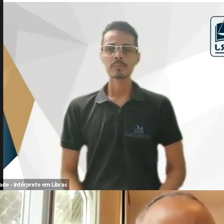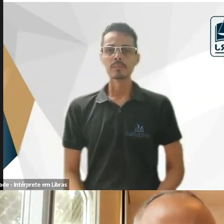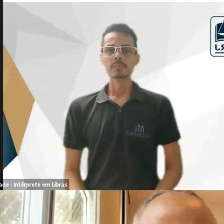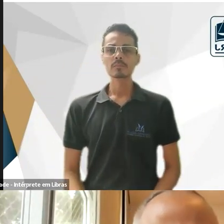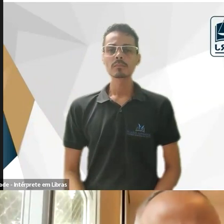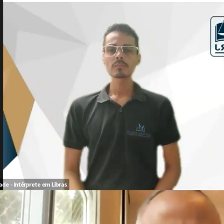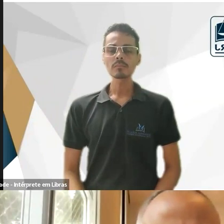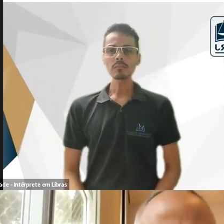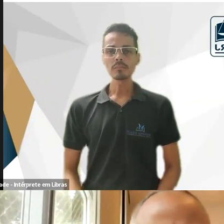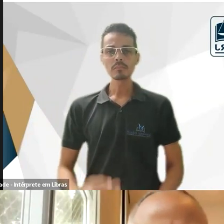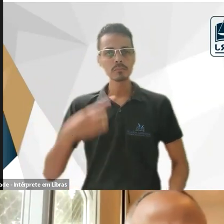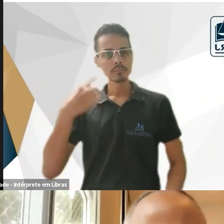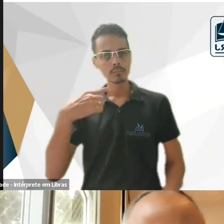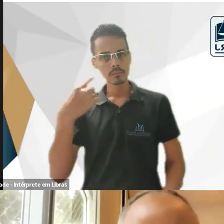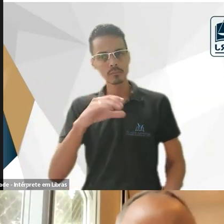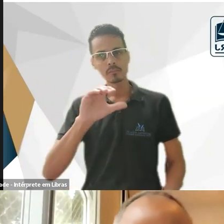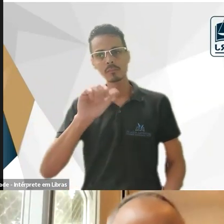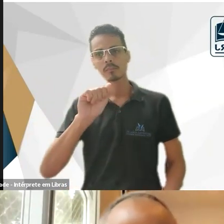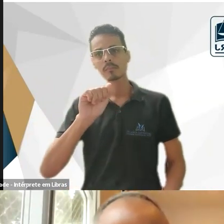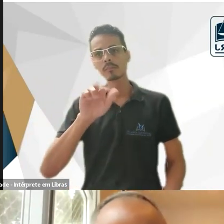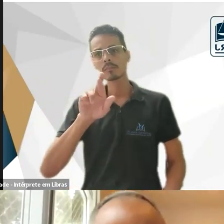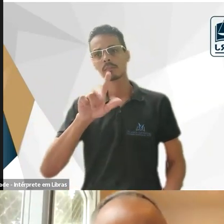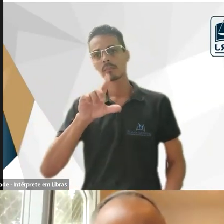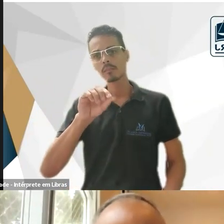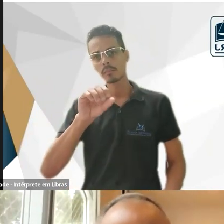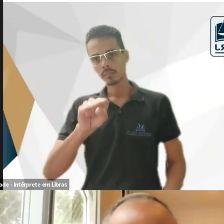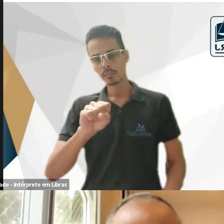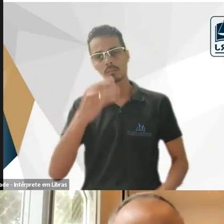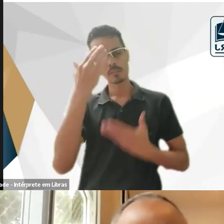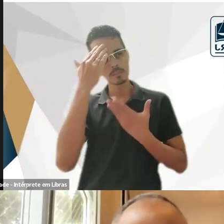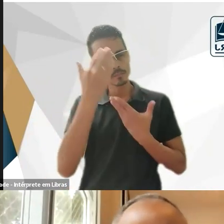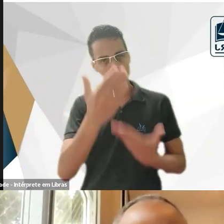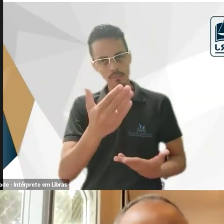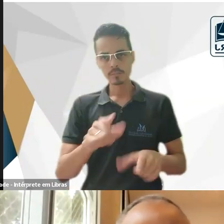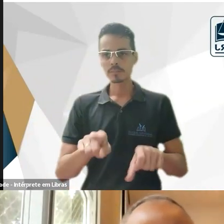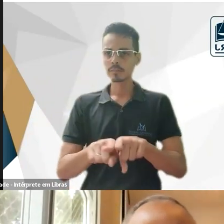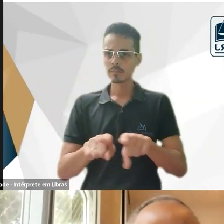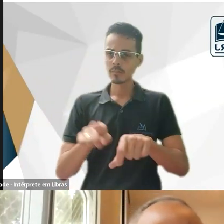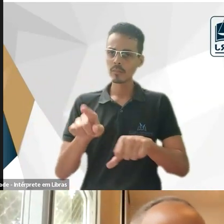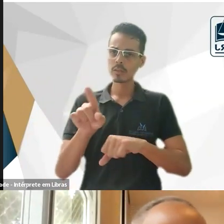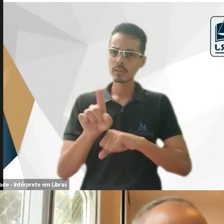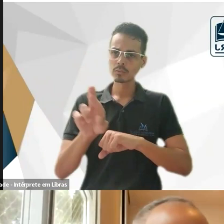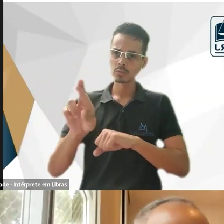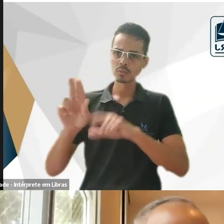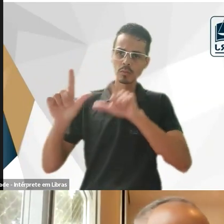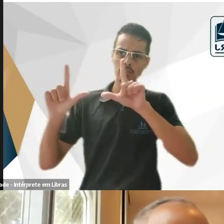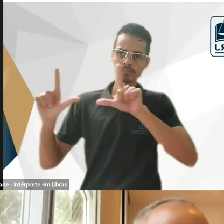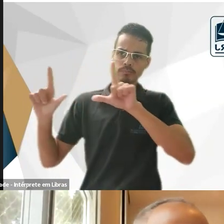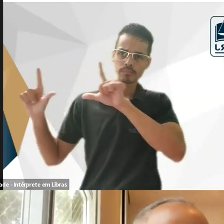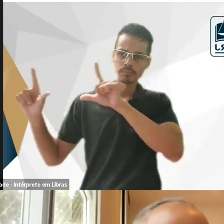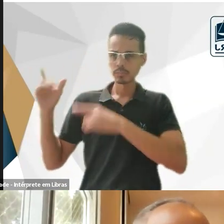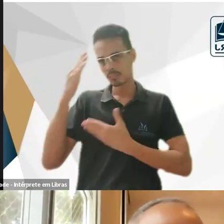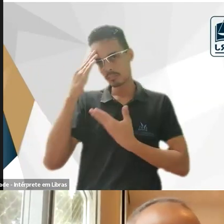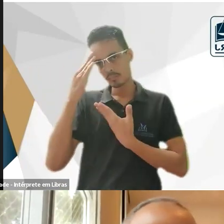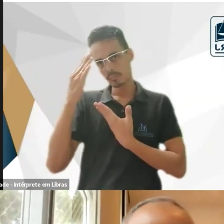Desembargador Carlos Gustavo, muito obrigado pelas palavras. Obrigado, doutor Wenceslau Tavares, por compartilhar essa mesa comigo. Vou deixar o agradecimento também